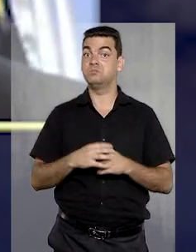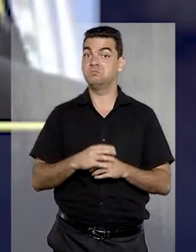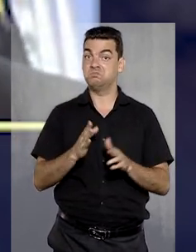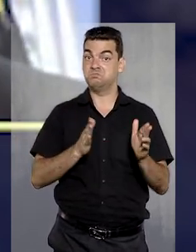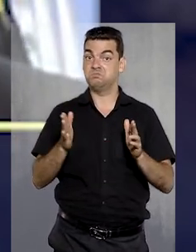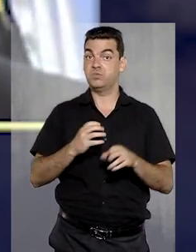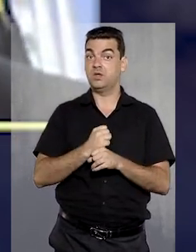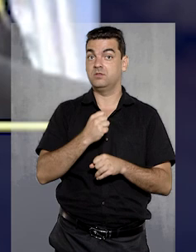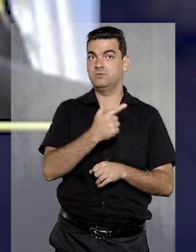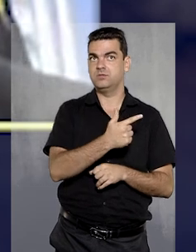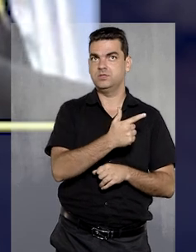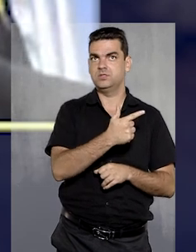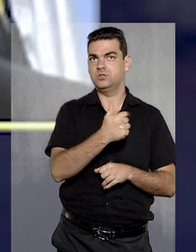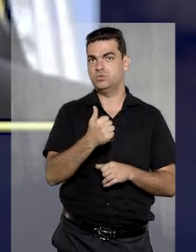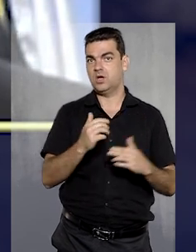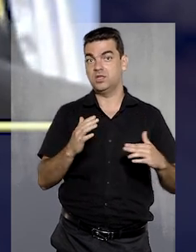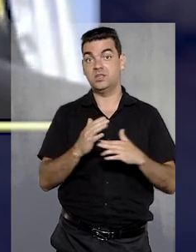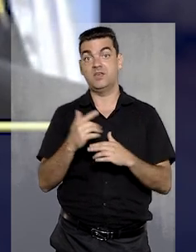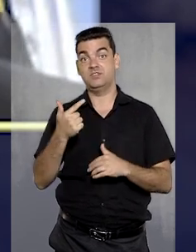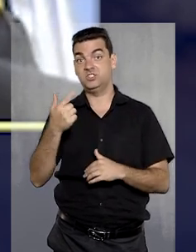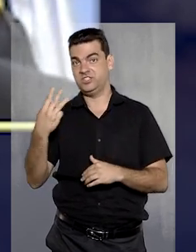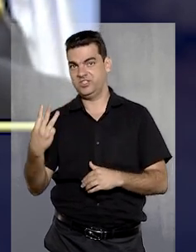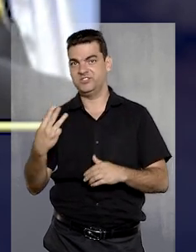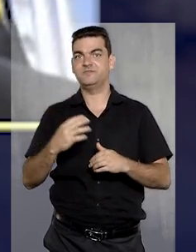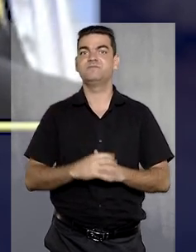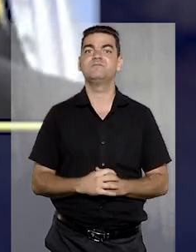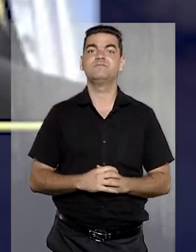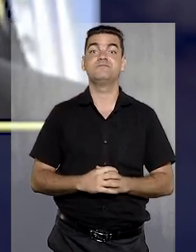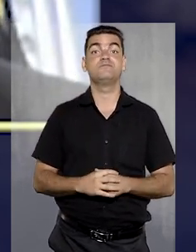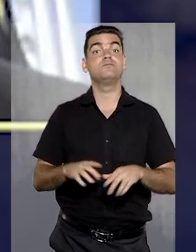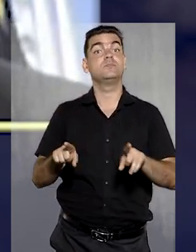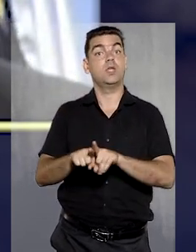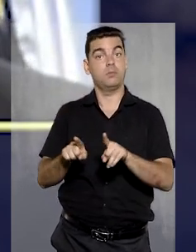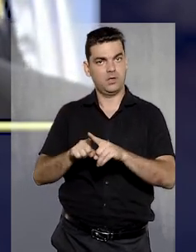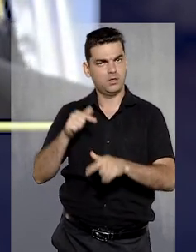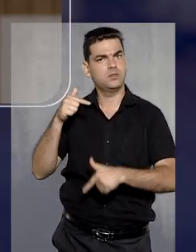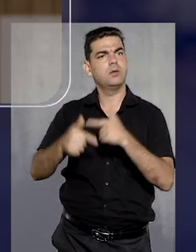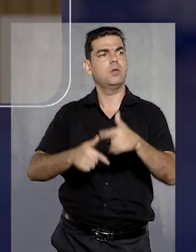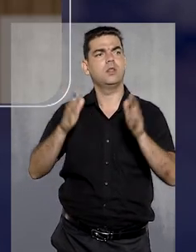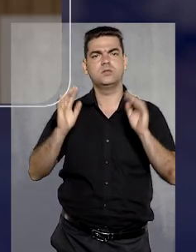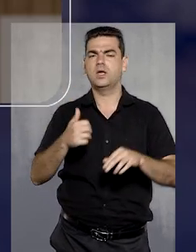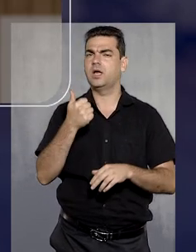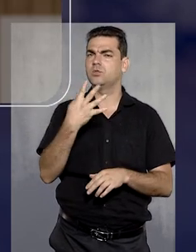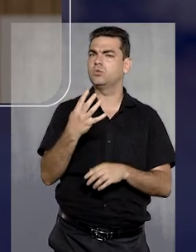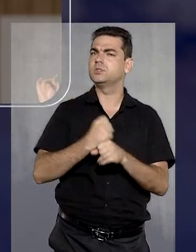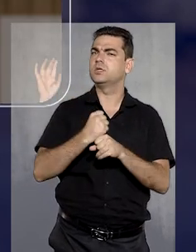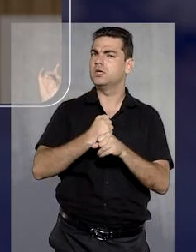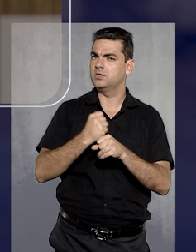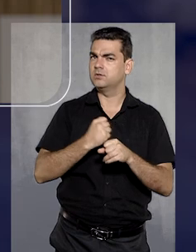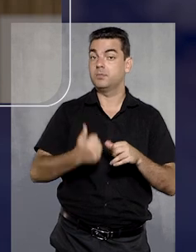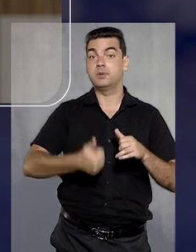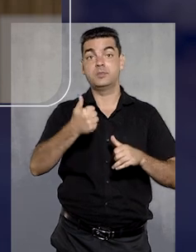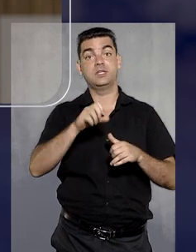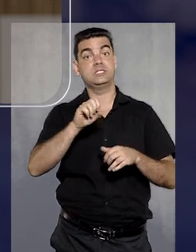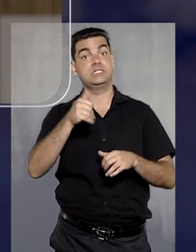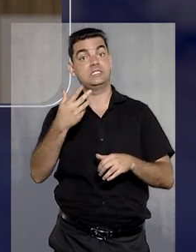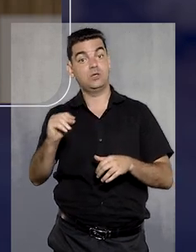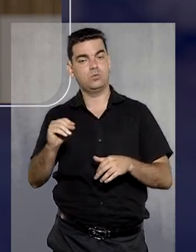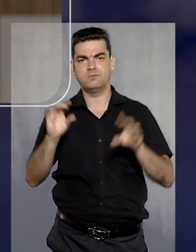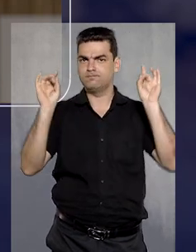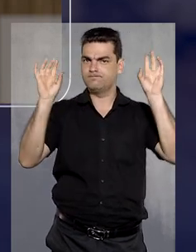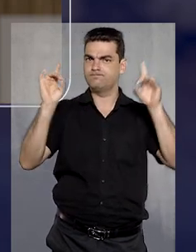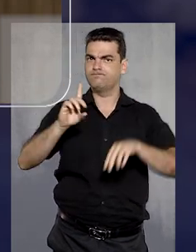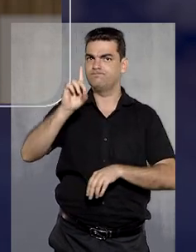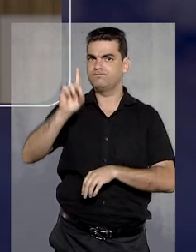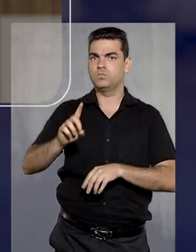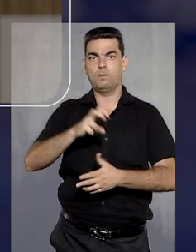presidente da corte para o bienio 2021-2023. Também atuou por 14 anos na primeira